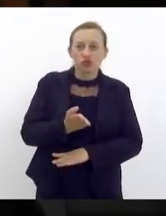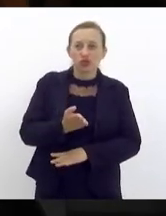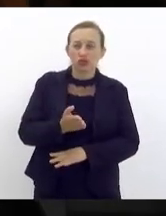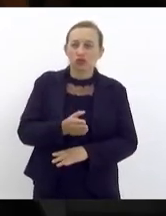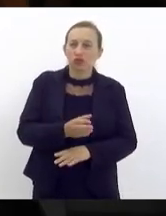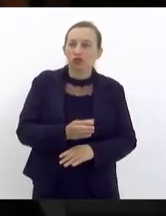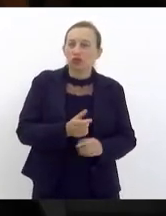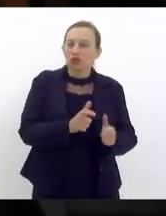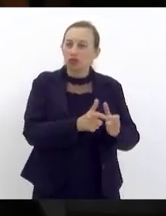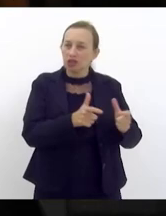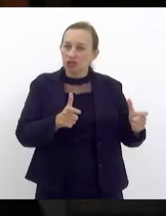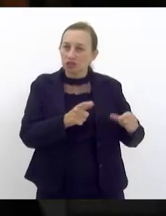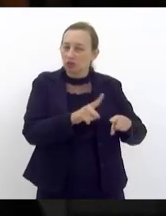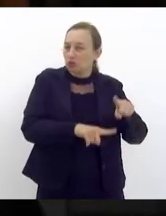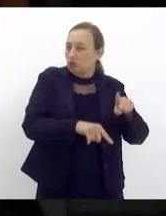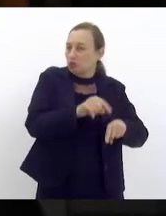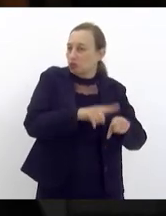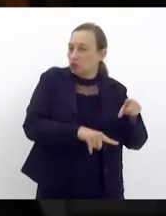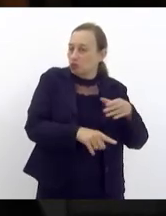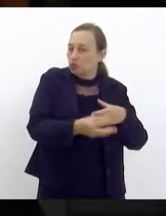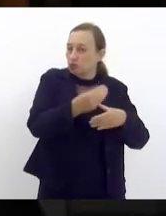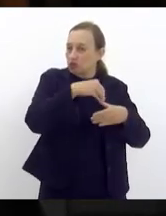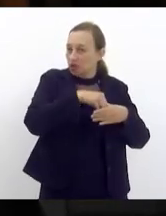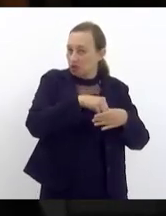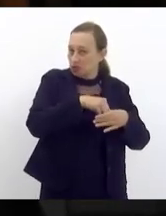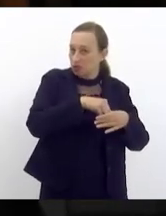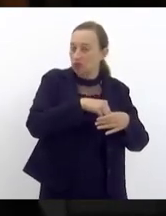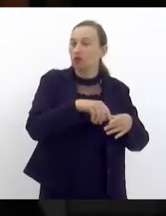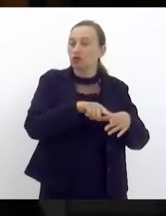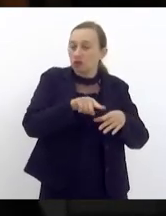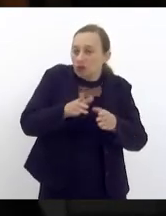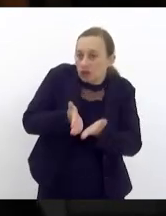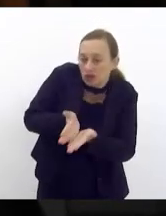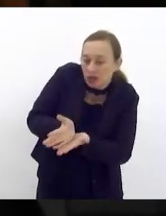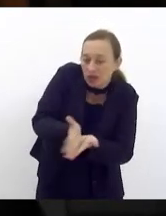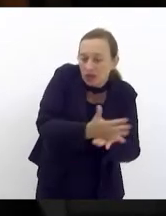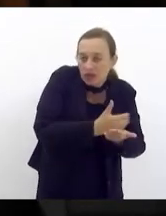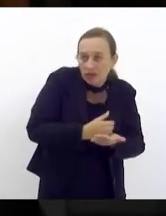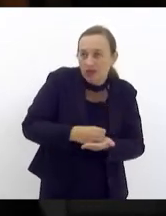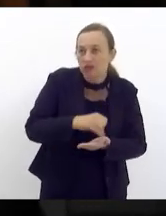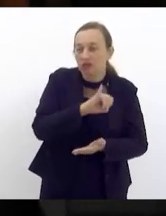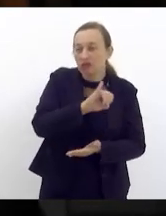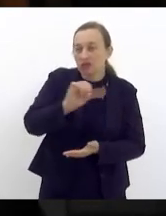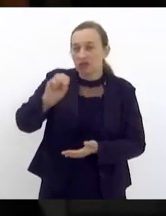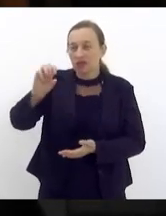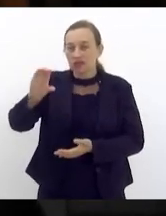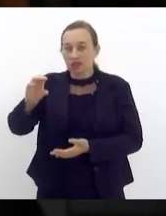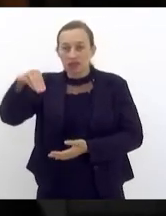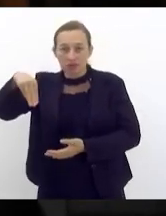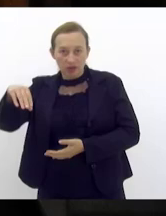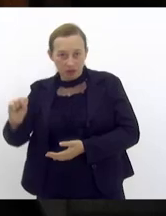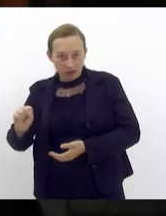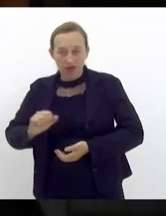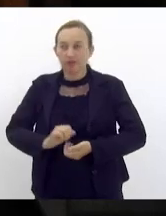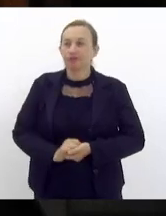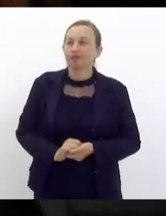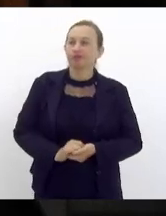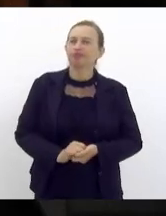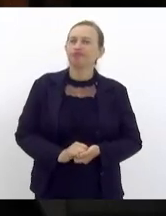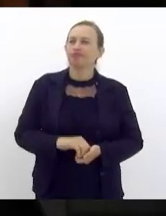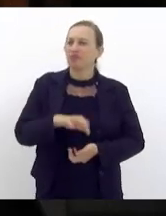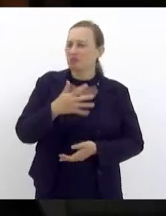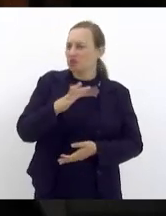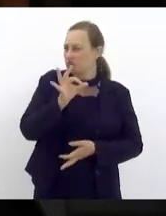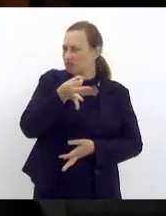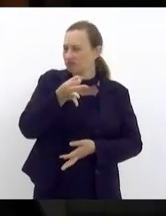crescimento do produto interno bruto e a arrecadação dos CMS é mais ou menos